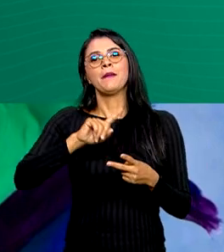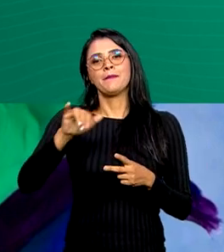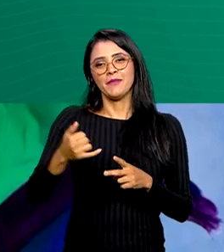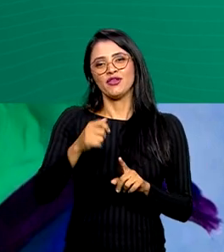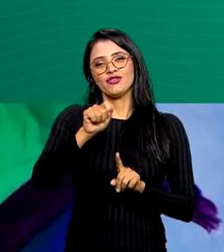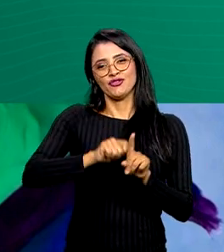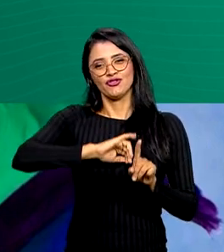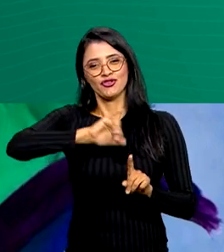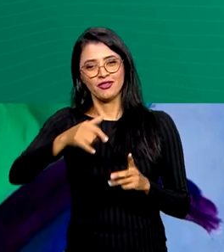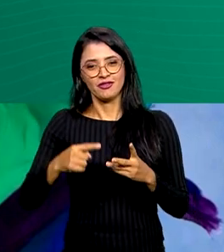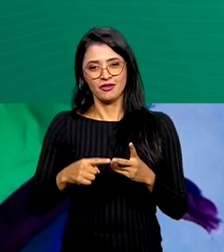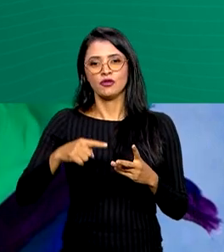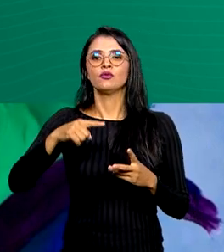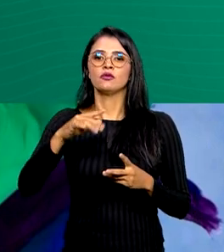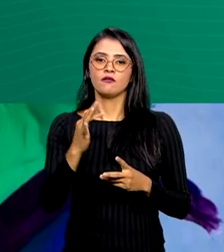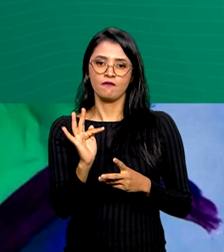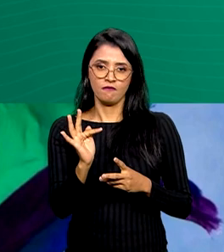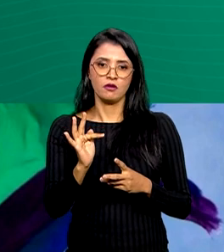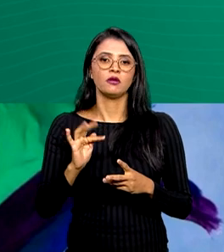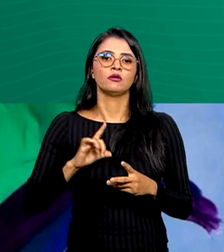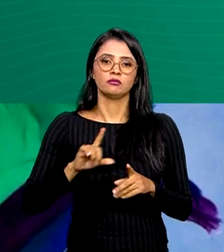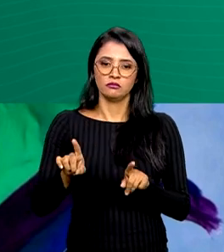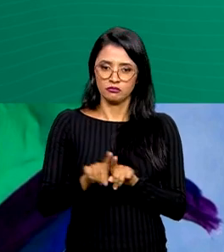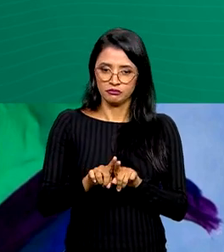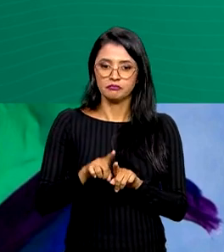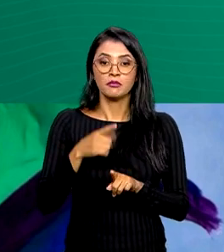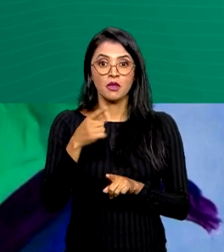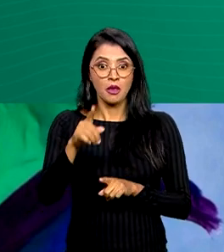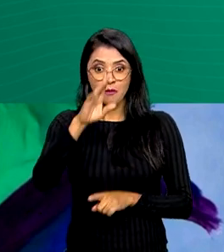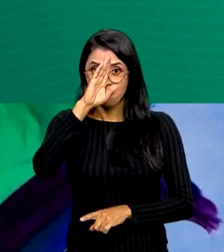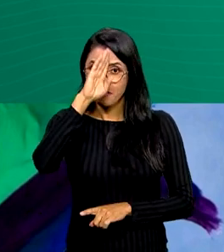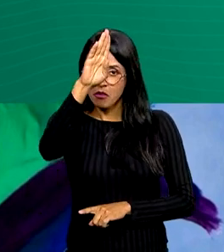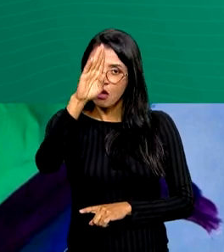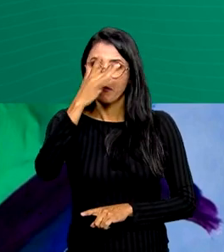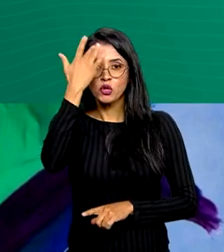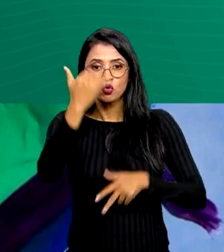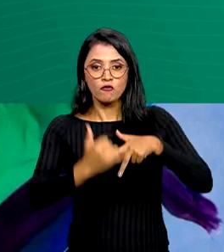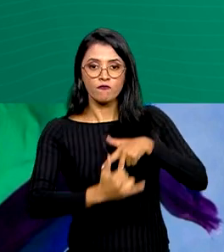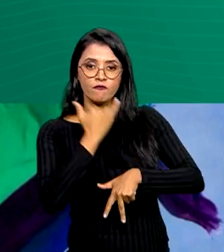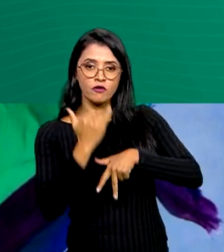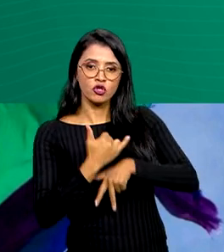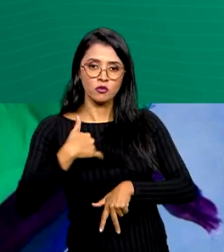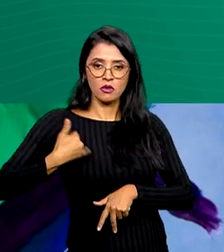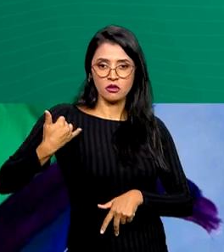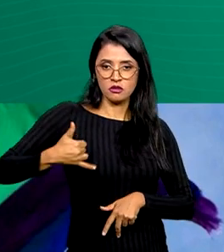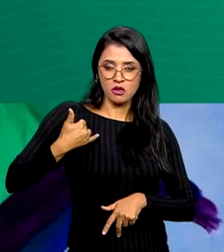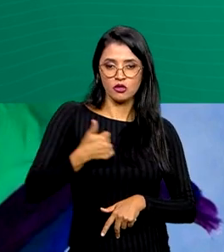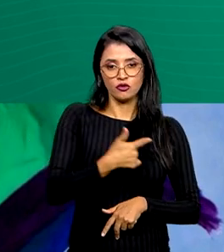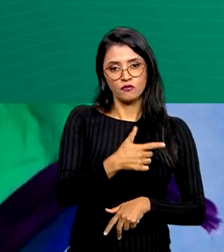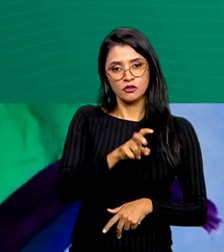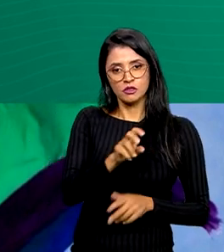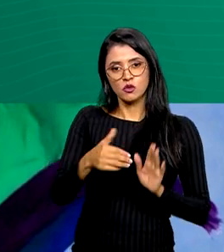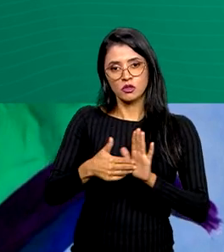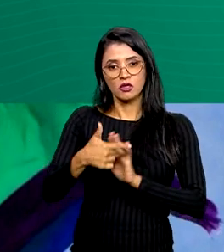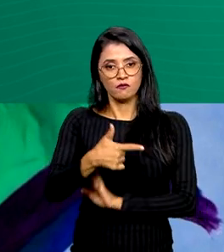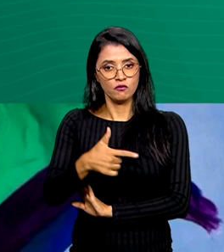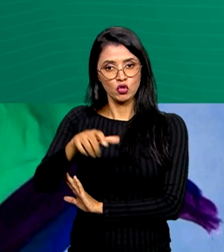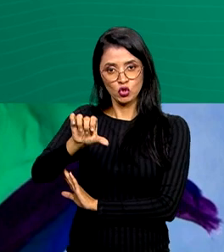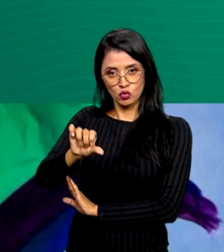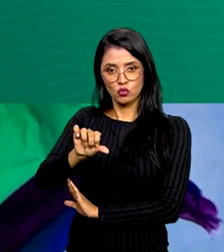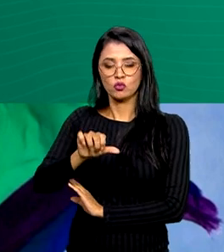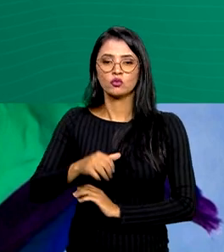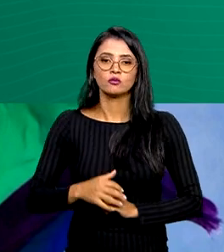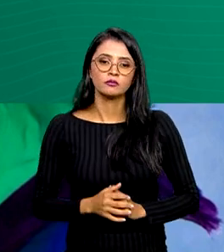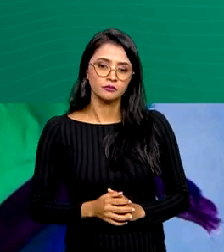janeiro e fevereiro. A faixa etária predominante de vítimas é entre 25 e 29 anos.